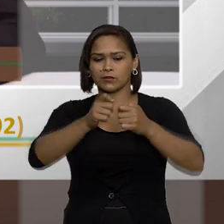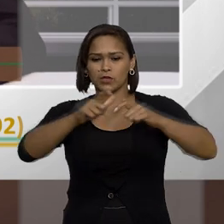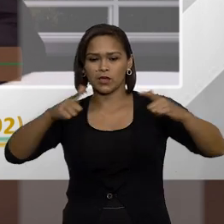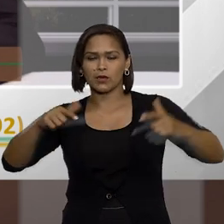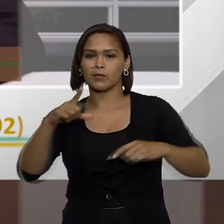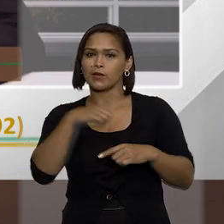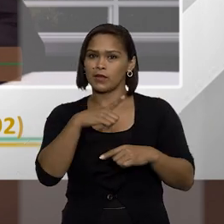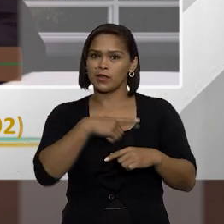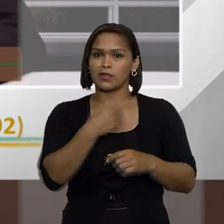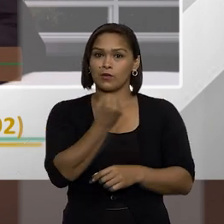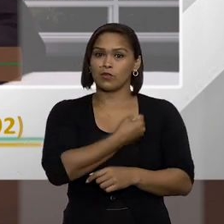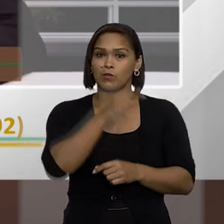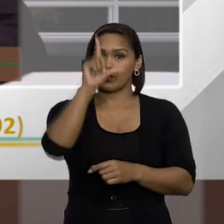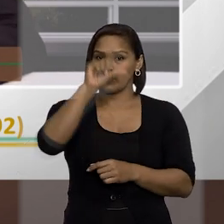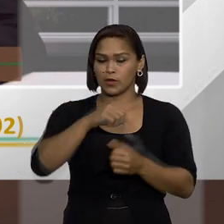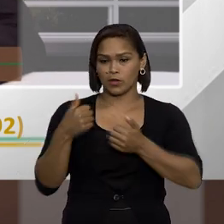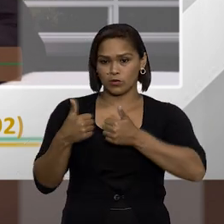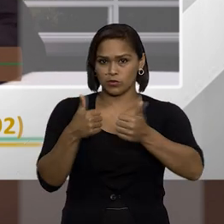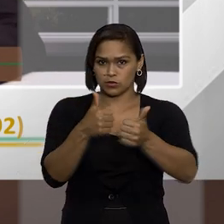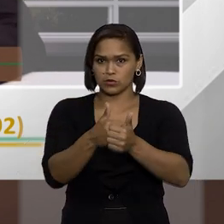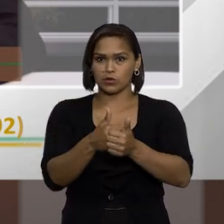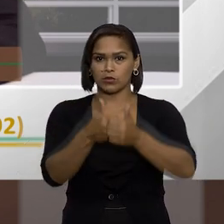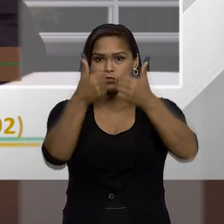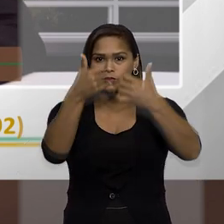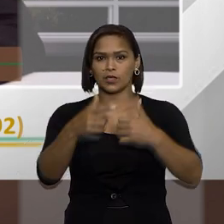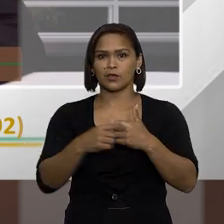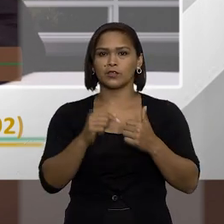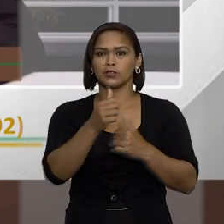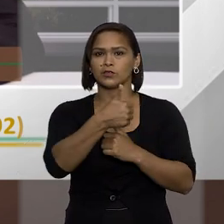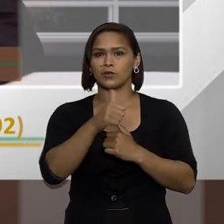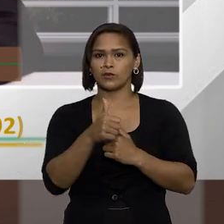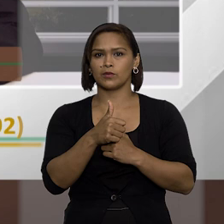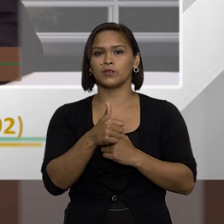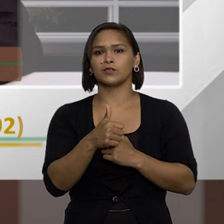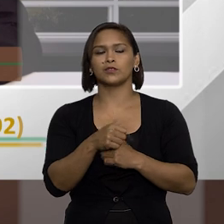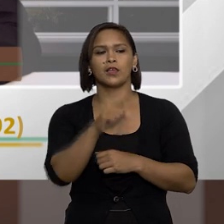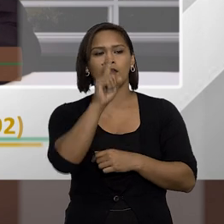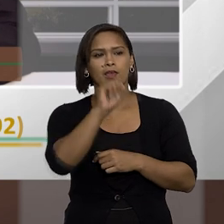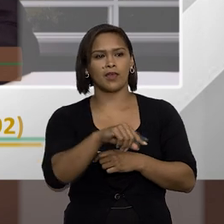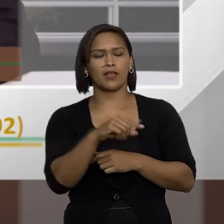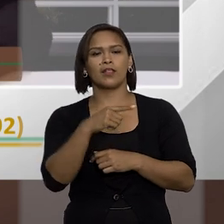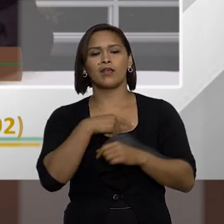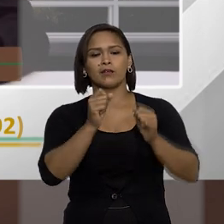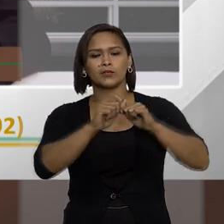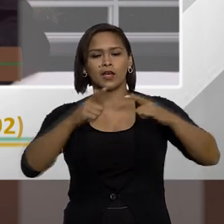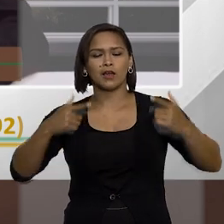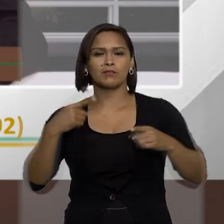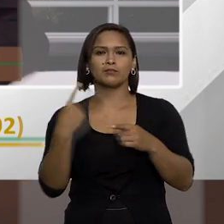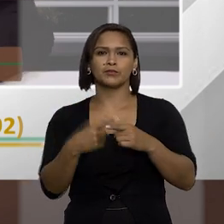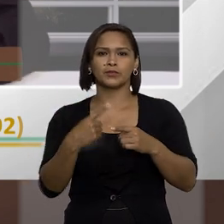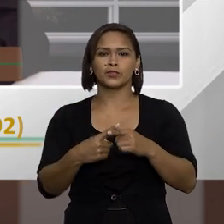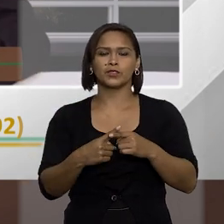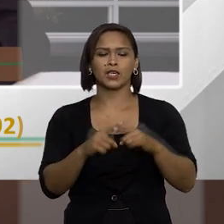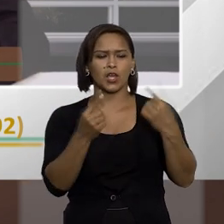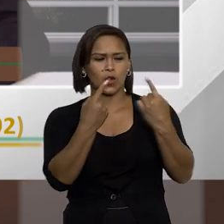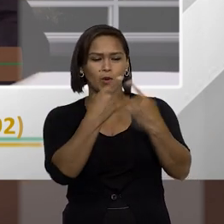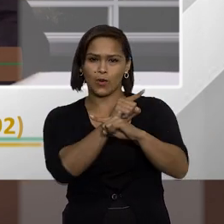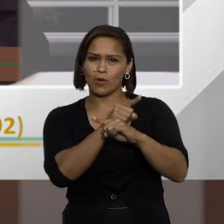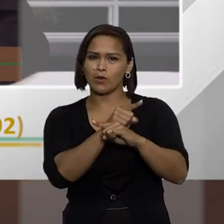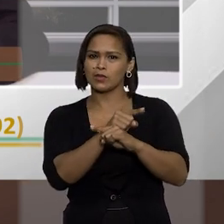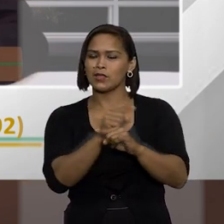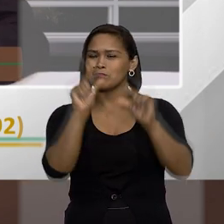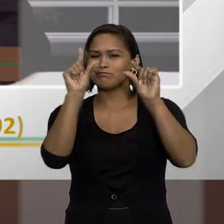amplo. Embora ele tenha um número menor de condutas descritas ali no artigo 11, ele é amplo porque atentar contra os